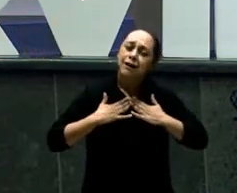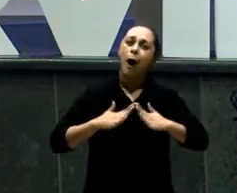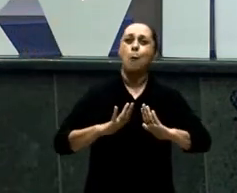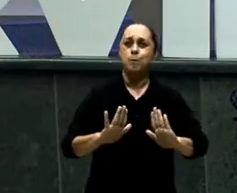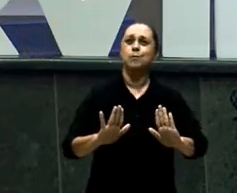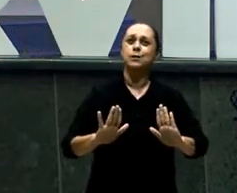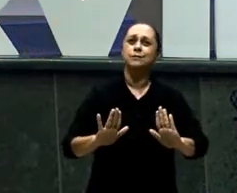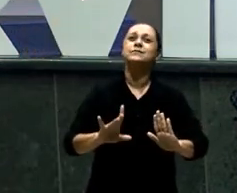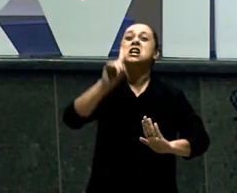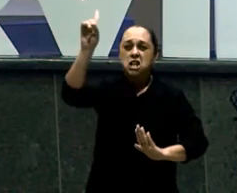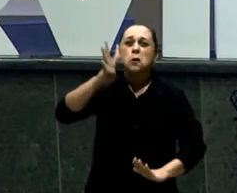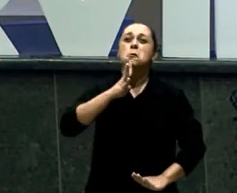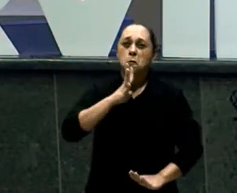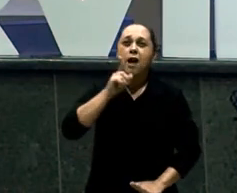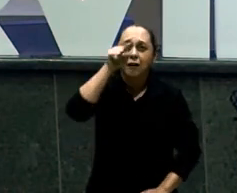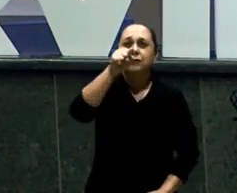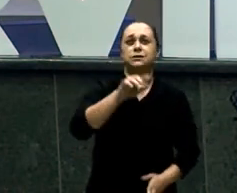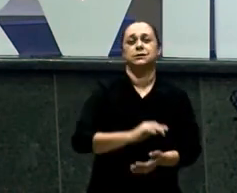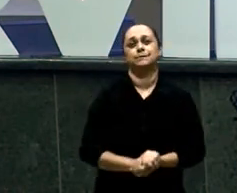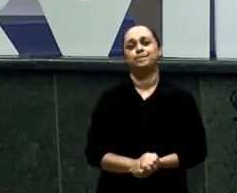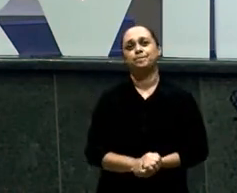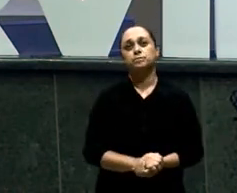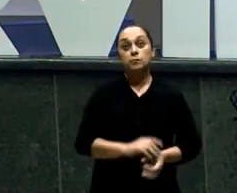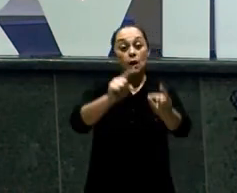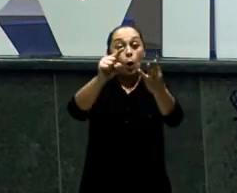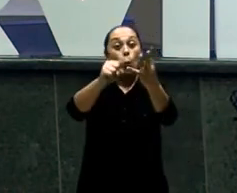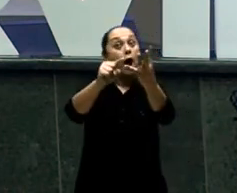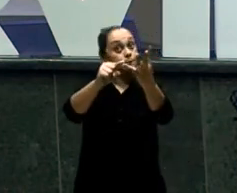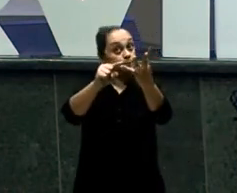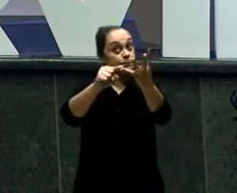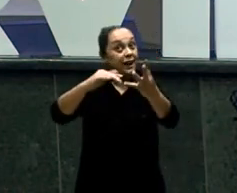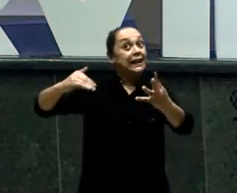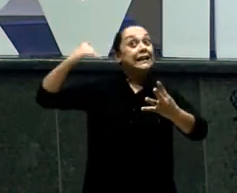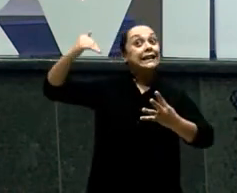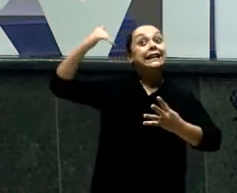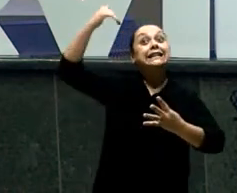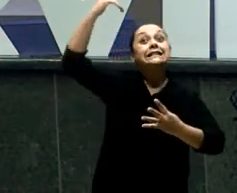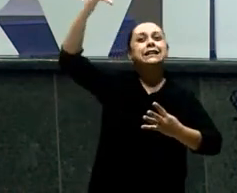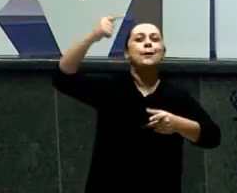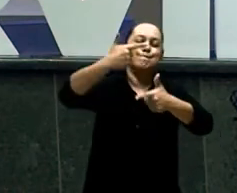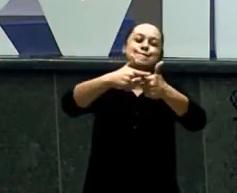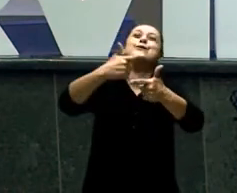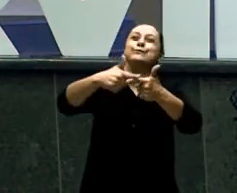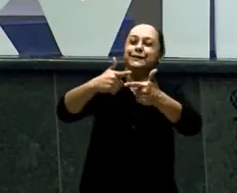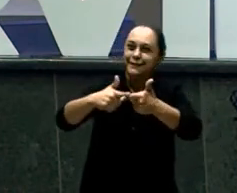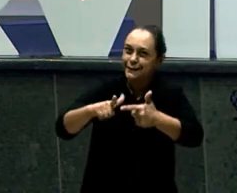Gera problemas E problemas Não só na transformação